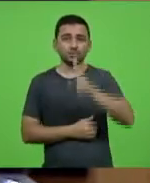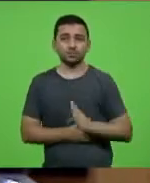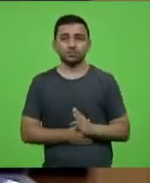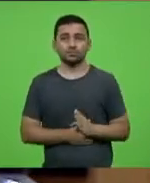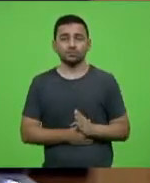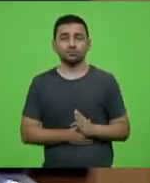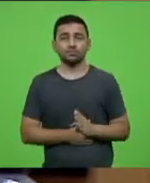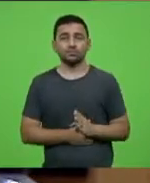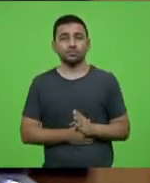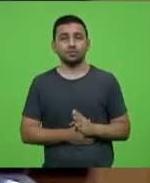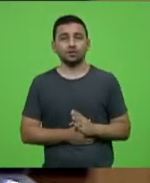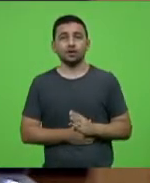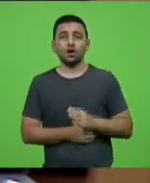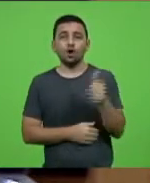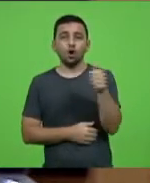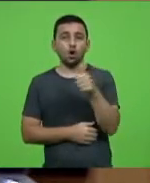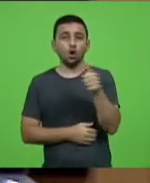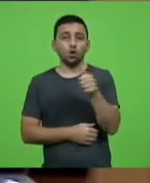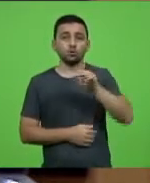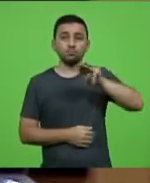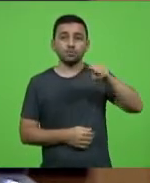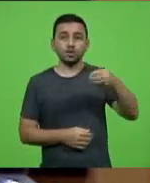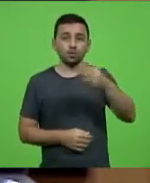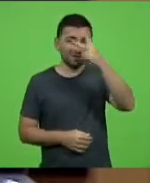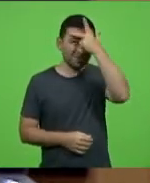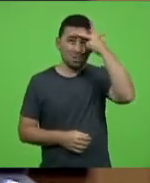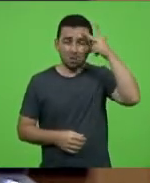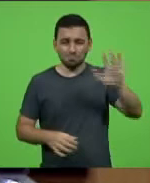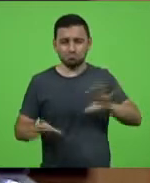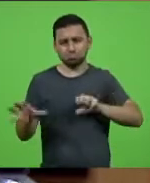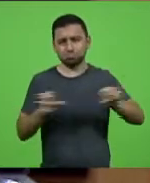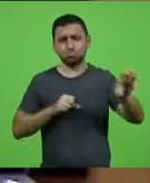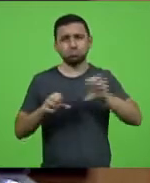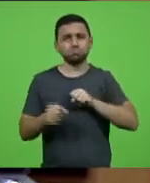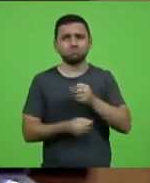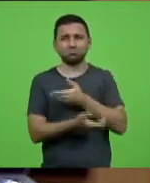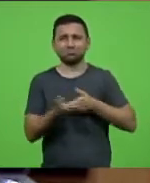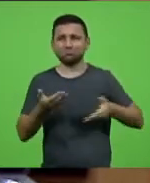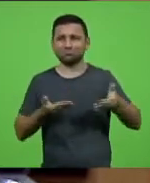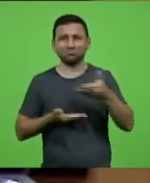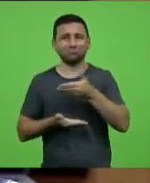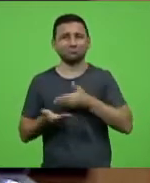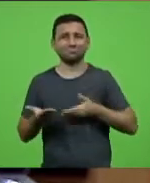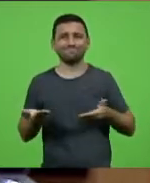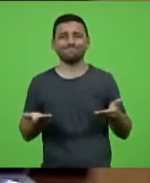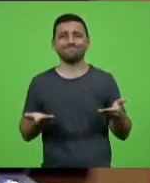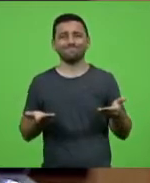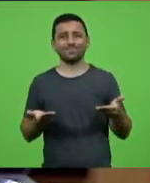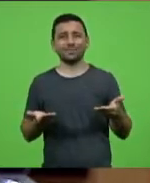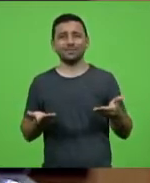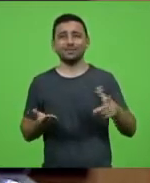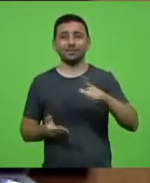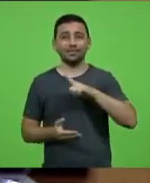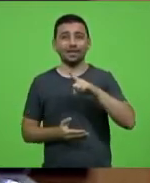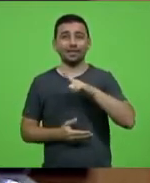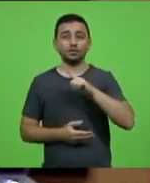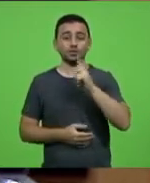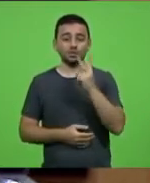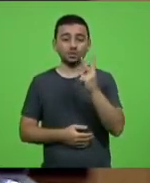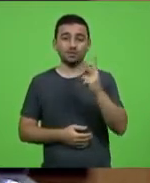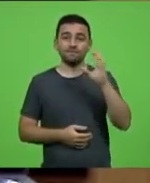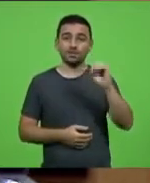com 11 milhões de contaminados. Nós temos 220 milhões de habitantes.